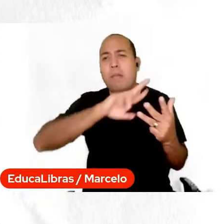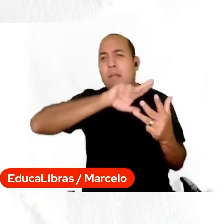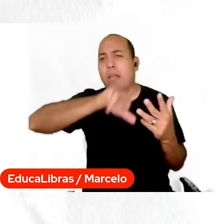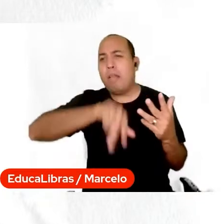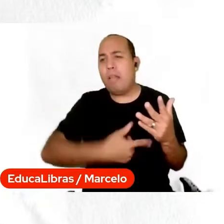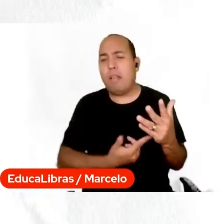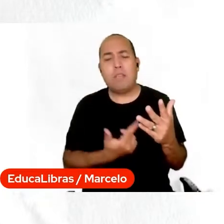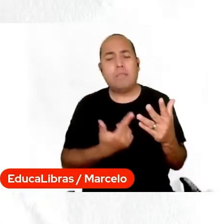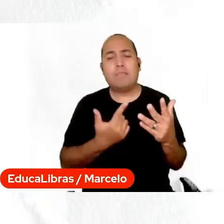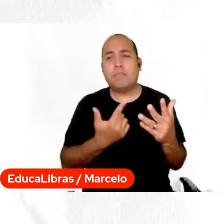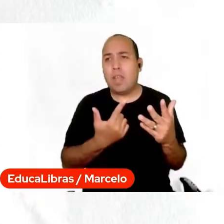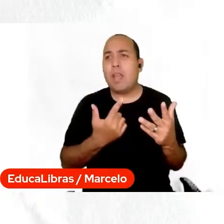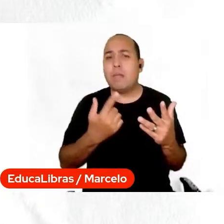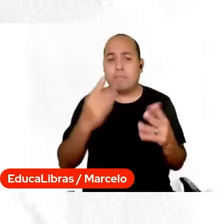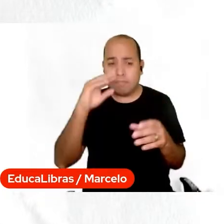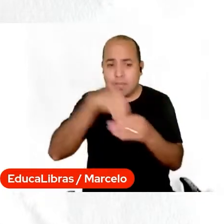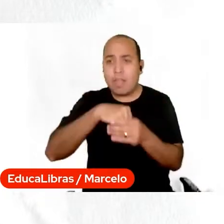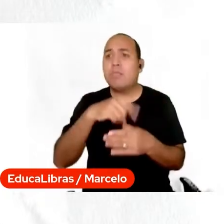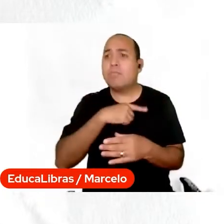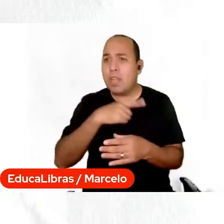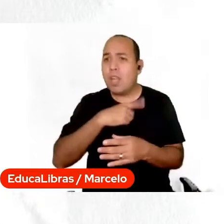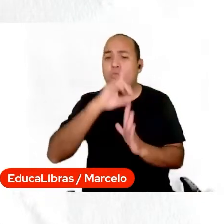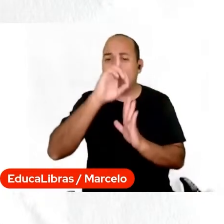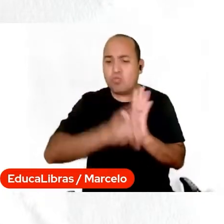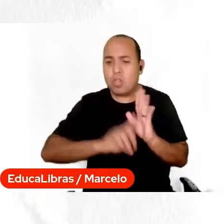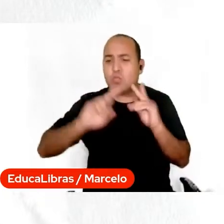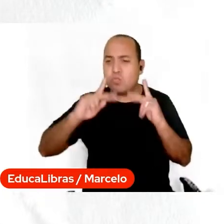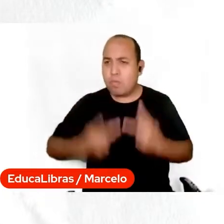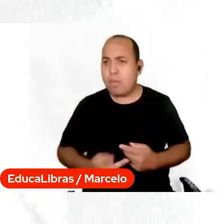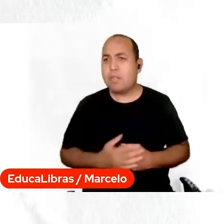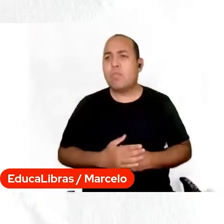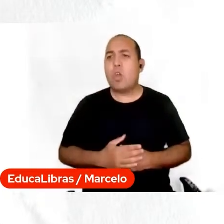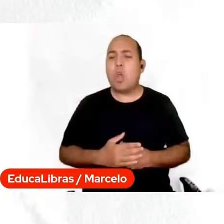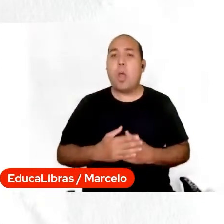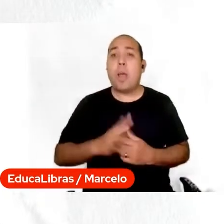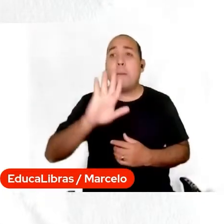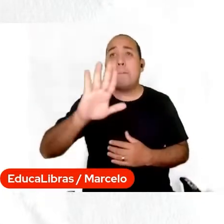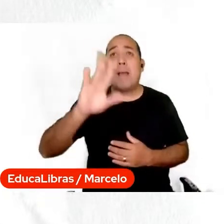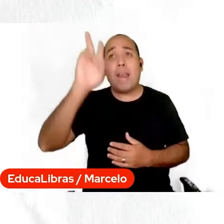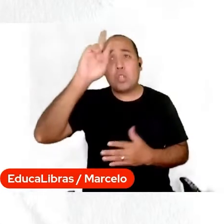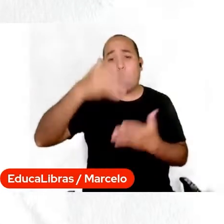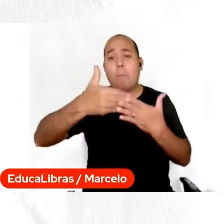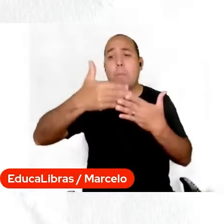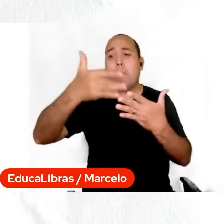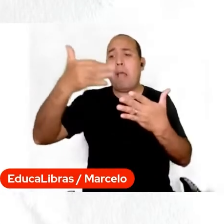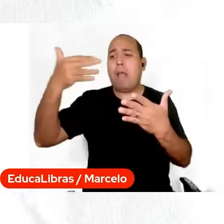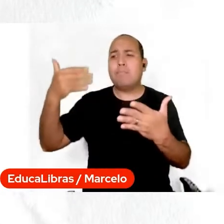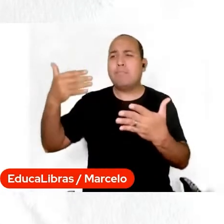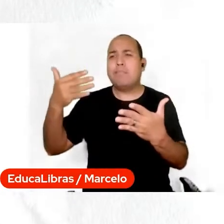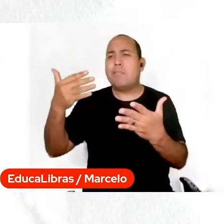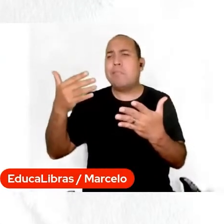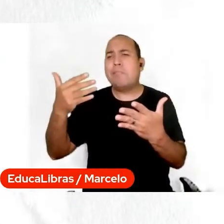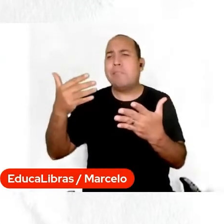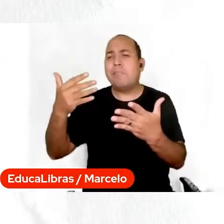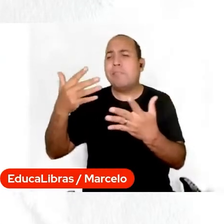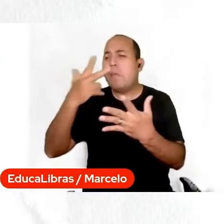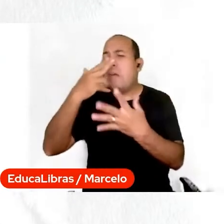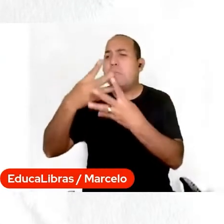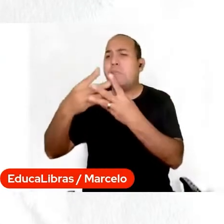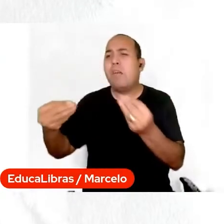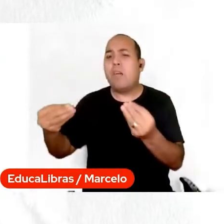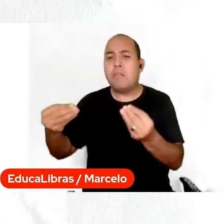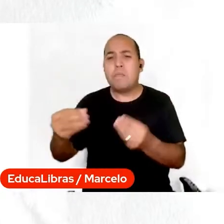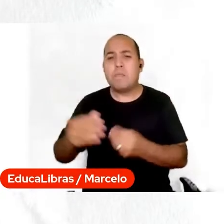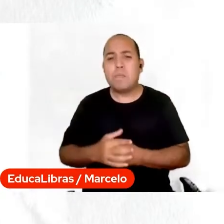constante. Na história, isso é pulverizado. A gente, o professor de história, eu não